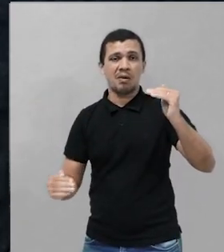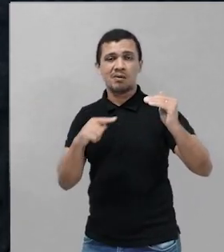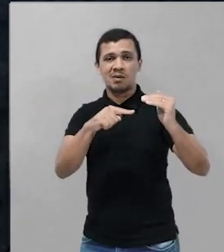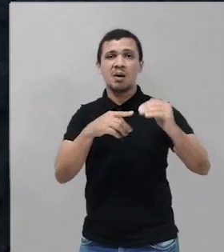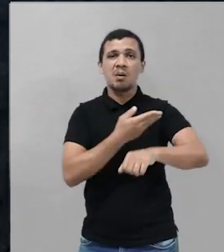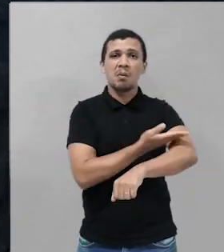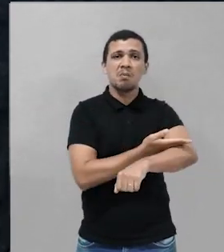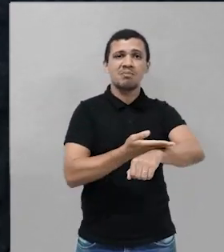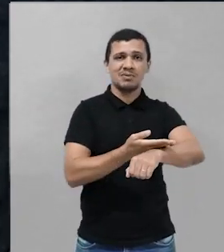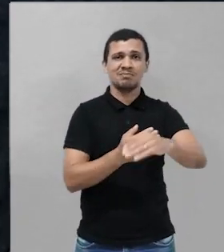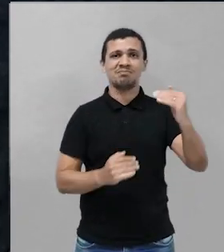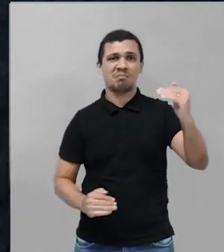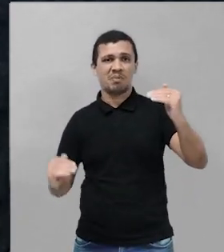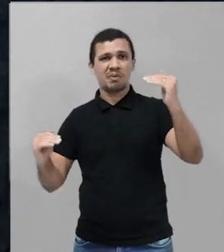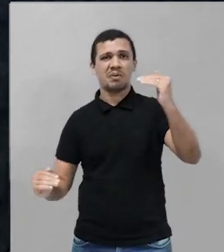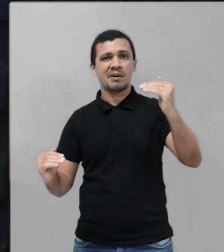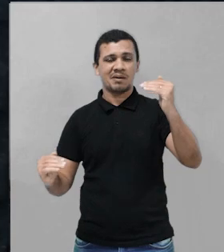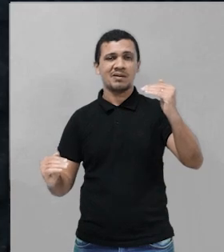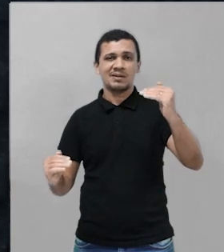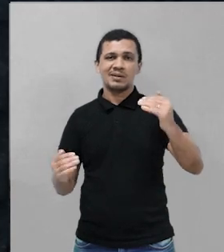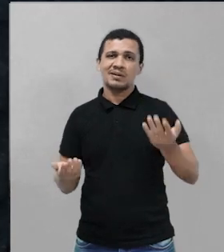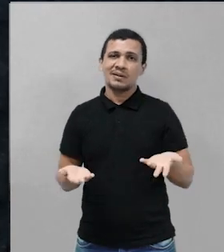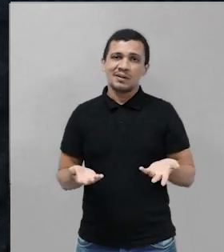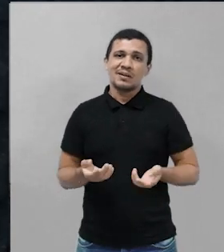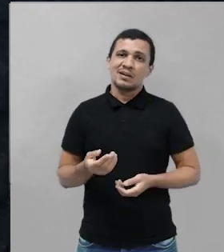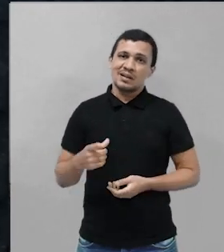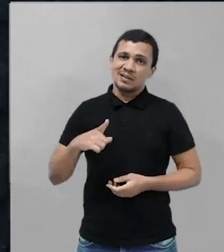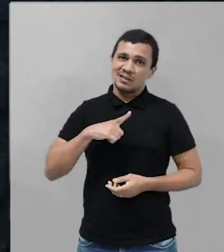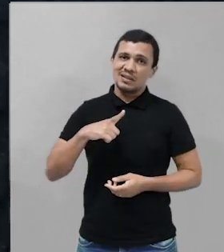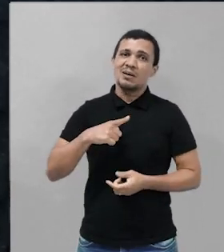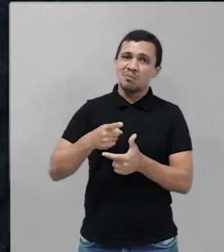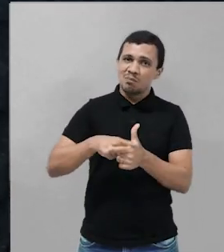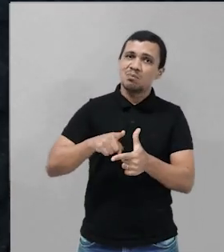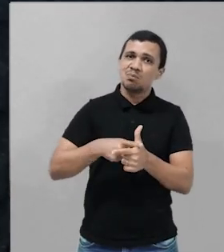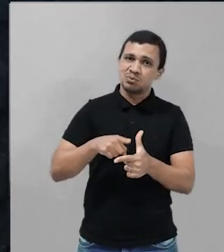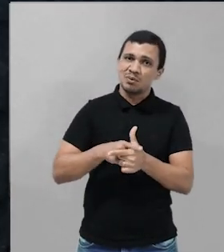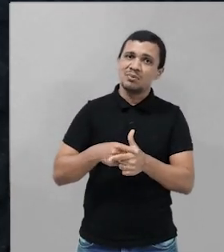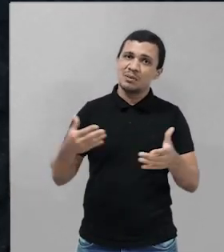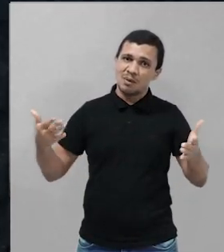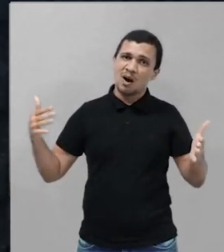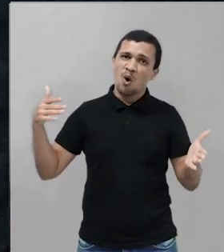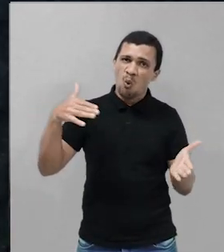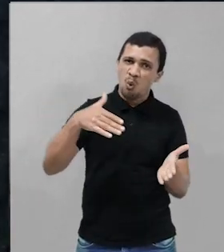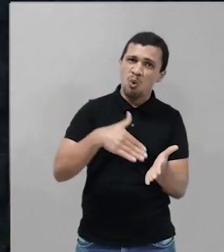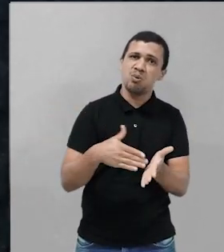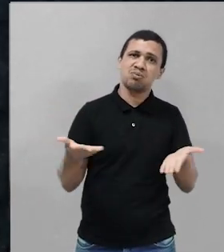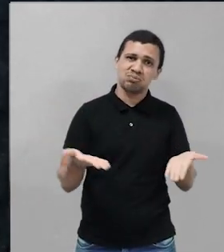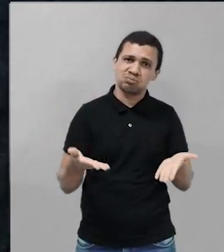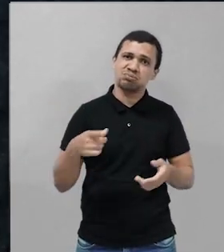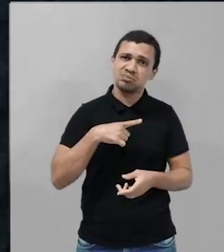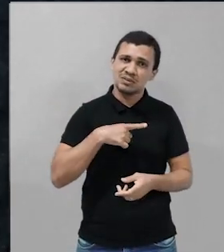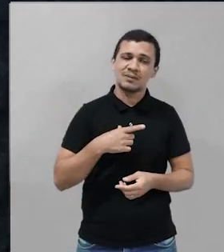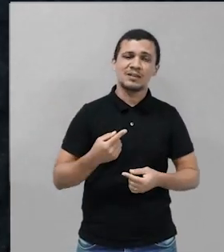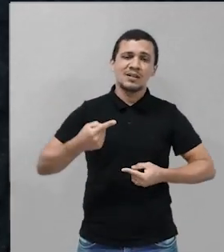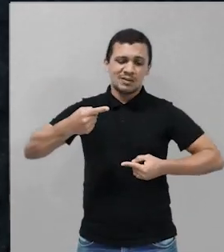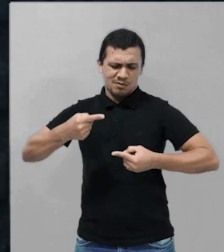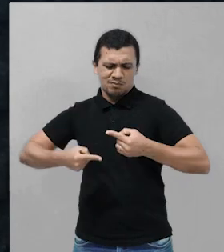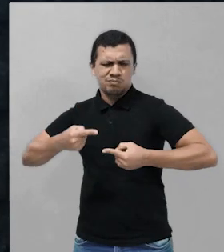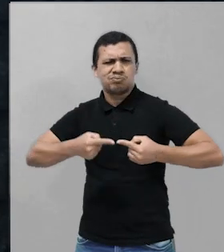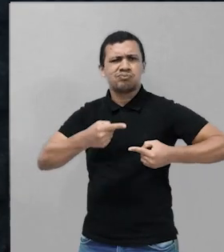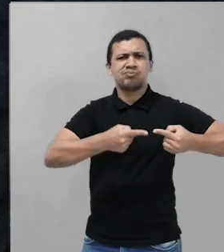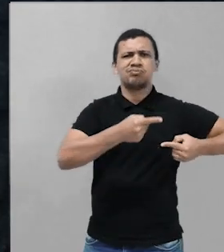que é o paradoxo? Ao mesmo tempo que você tem situações sociais que geram uma série de discussões, você tem